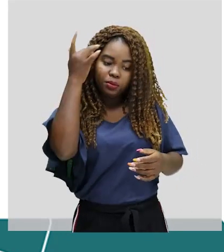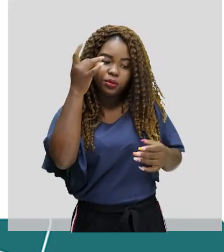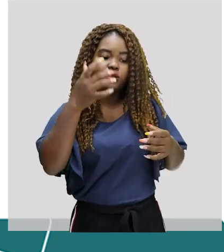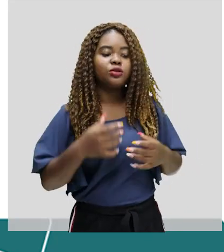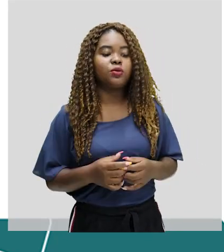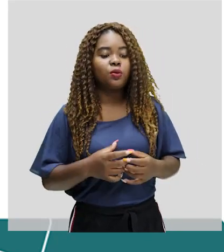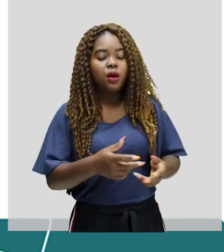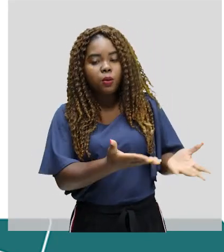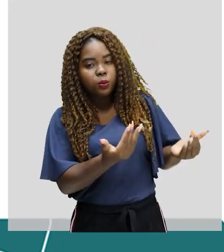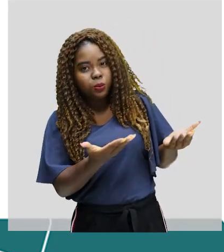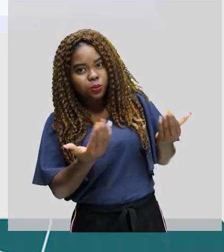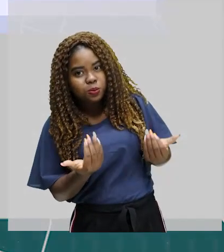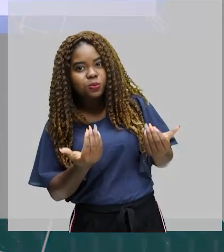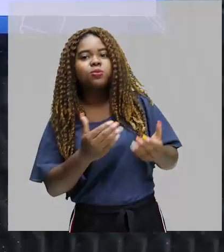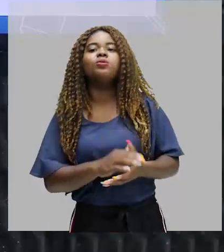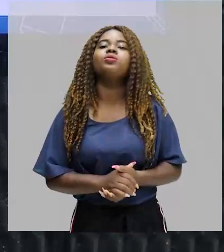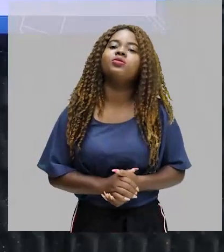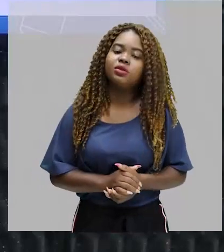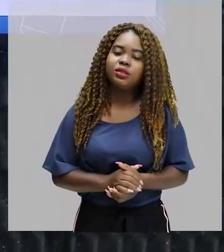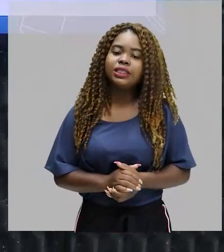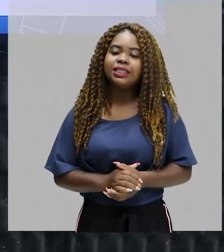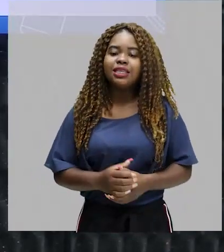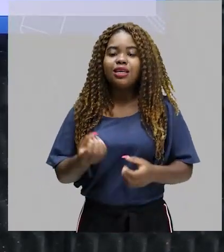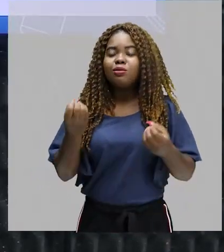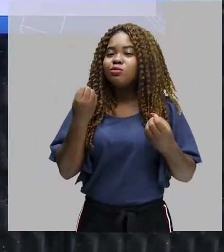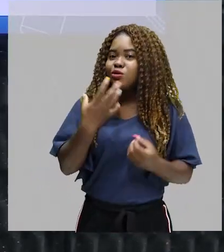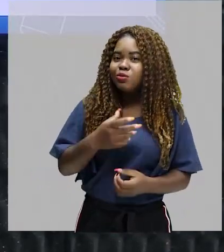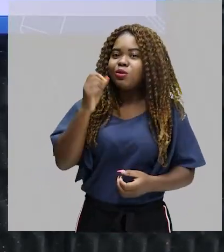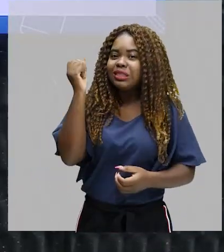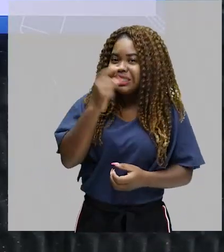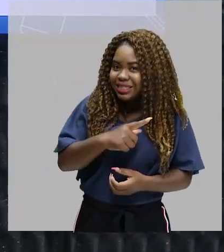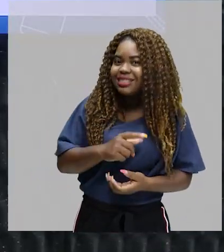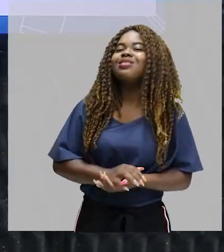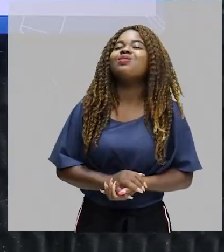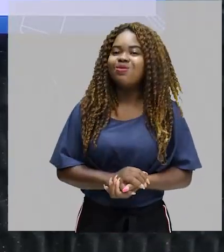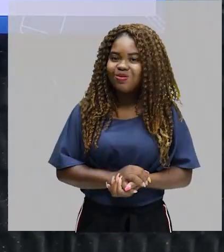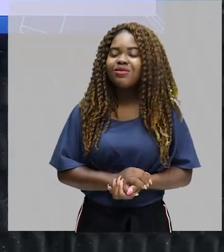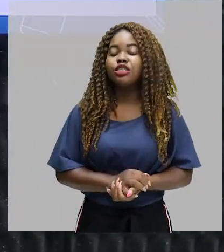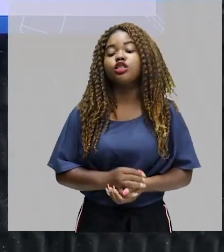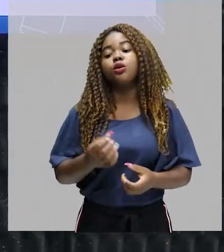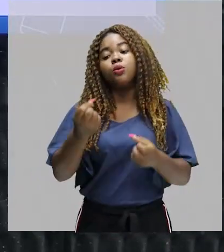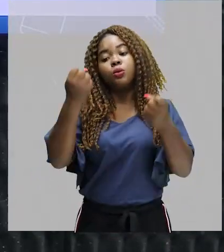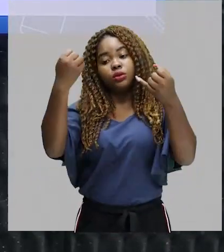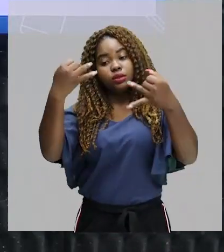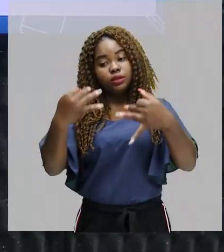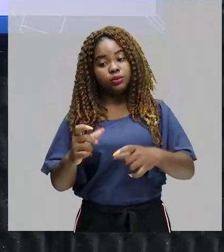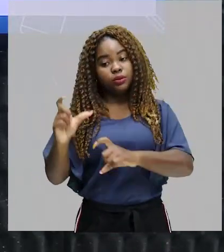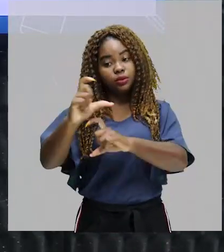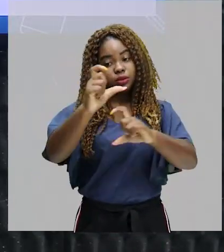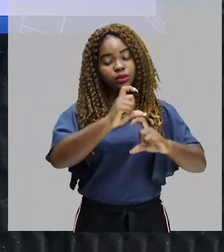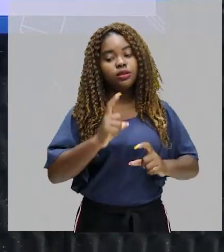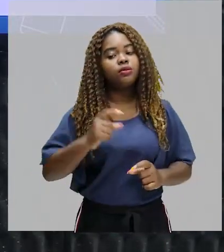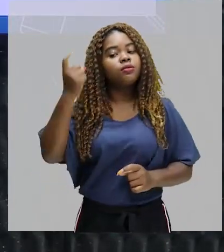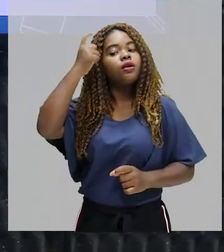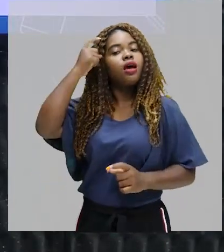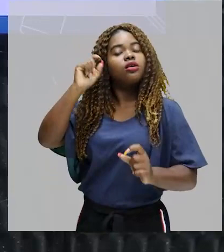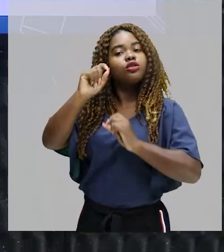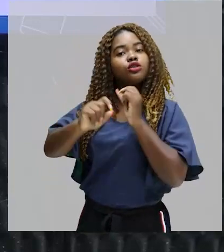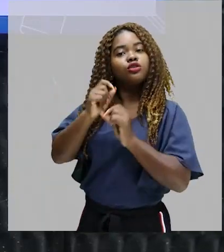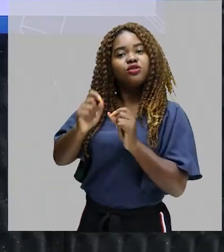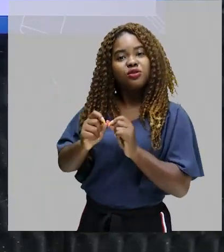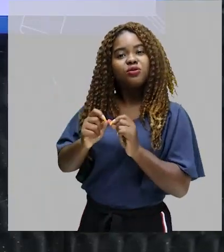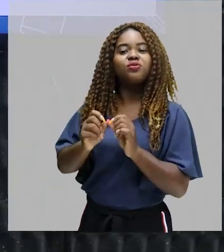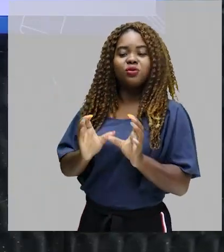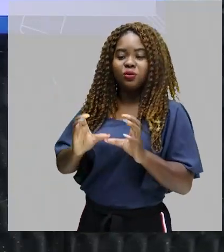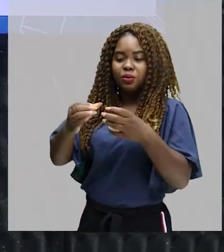e divertida de contar história. Então, quando falamos em história em quadrinhos, logo nos vem à mente a Turma da Mônica. Então, aqui a Turma